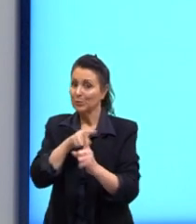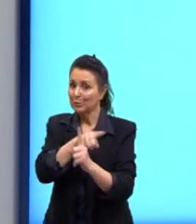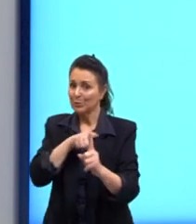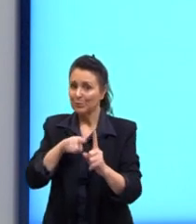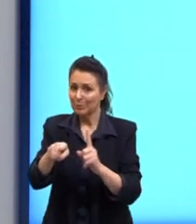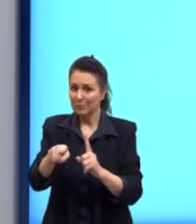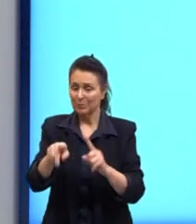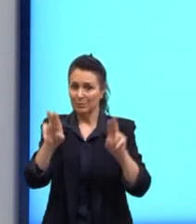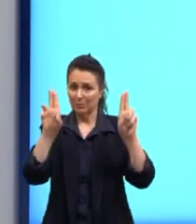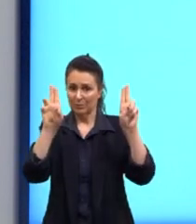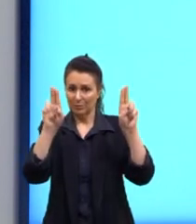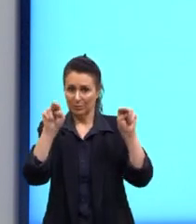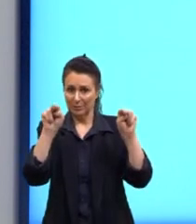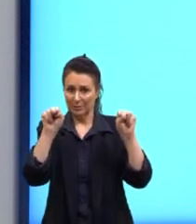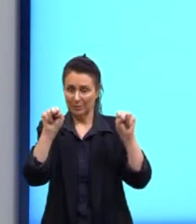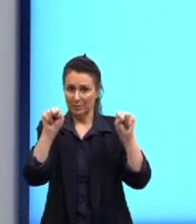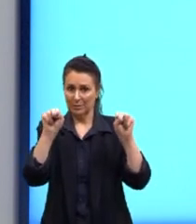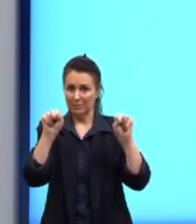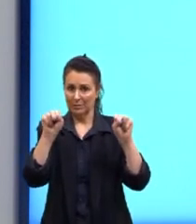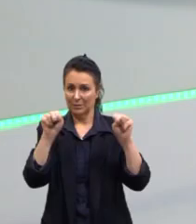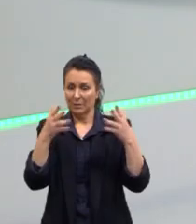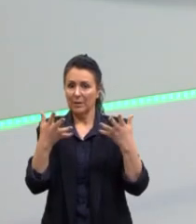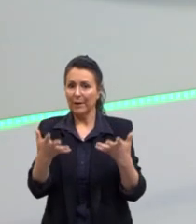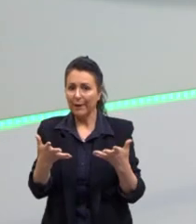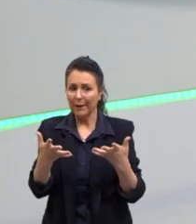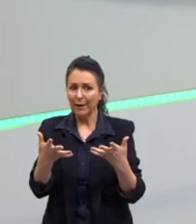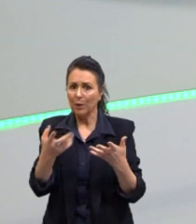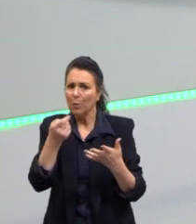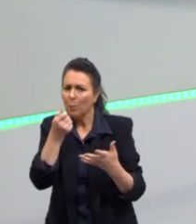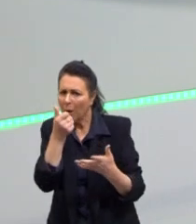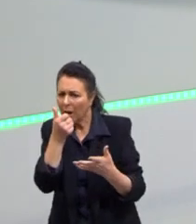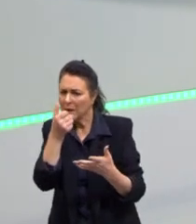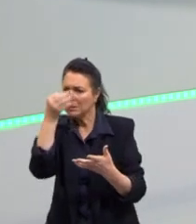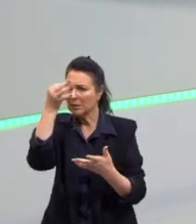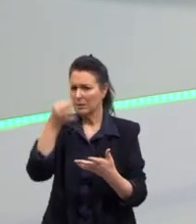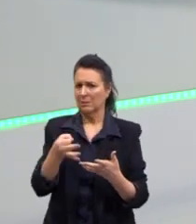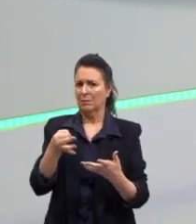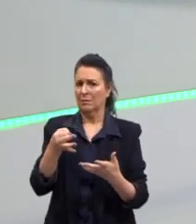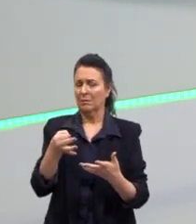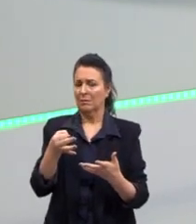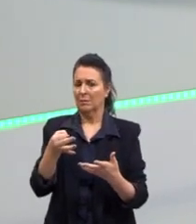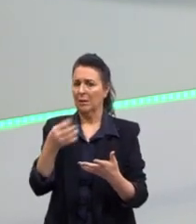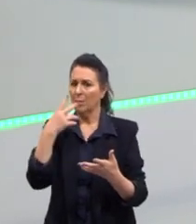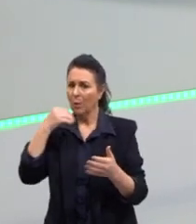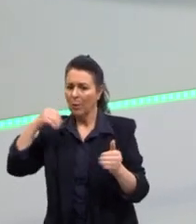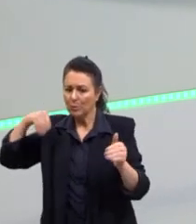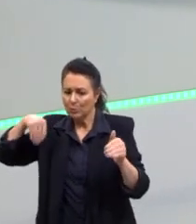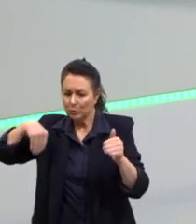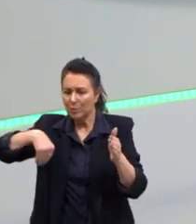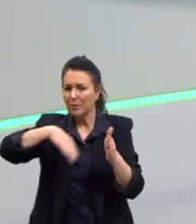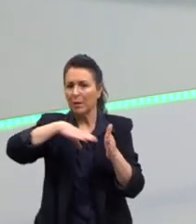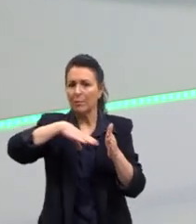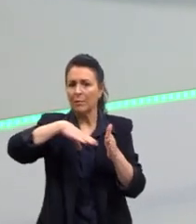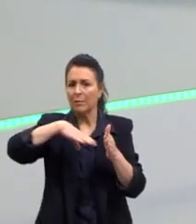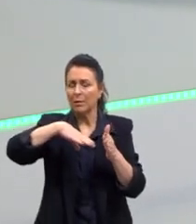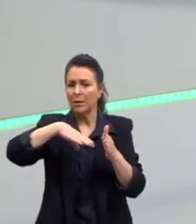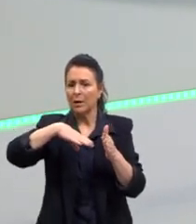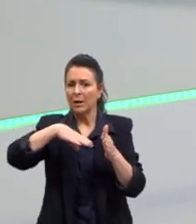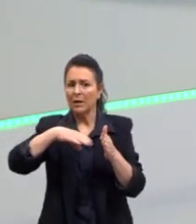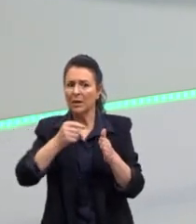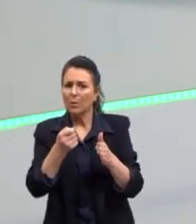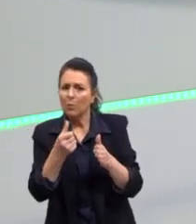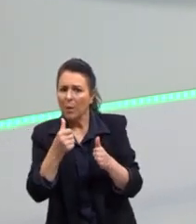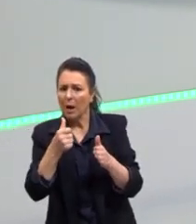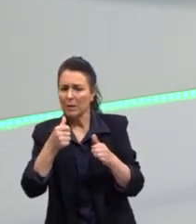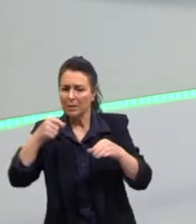tangenciar é passar raspando ali. É tipo tu chutar a bola ao gol e ela passa raspando